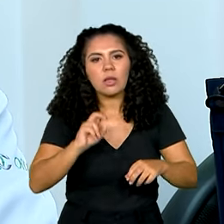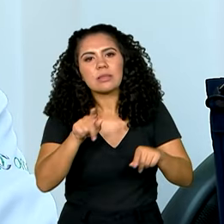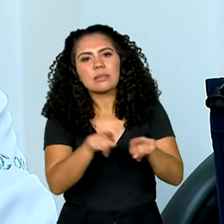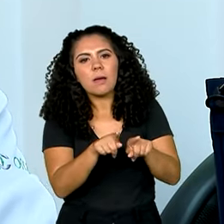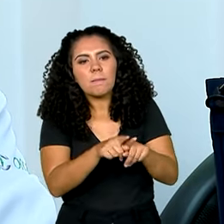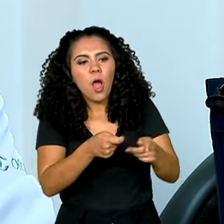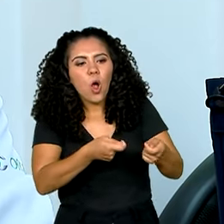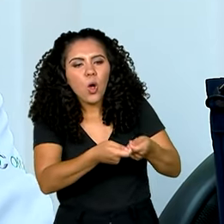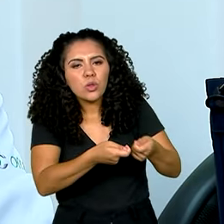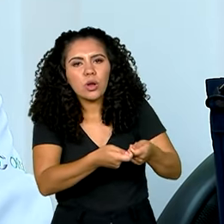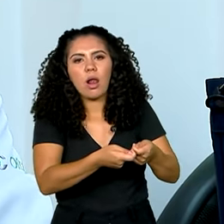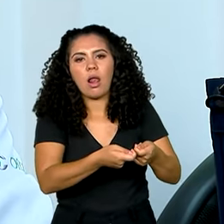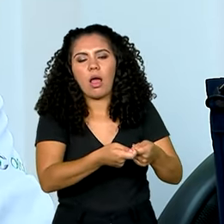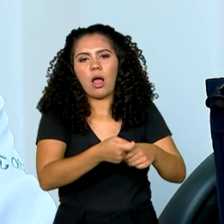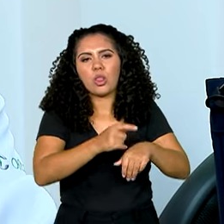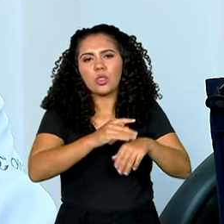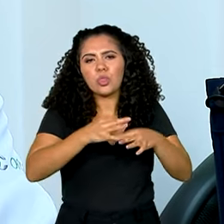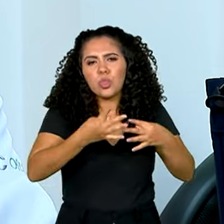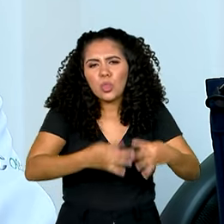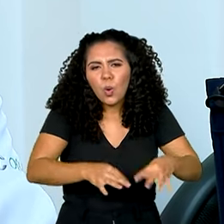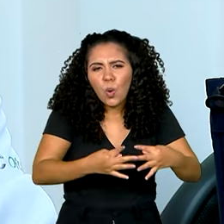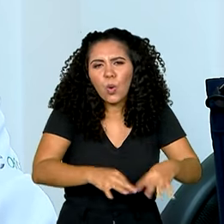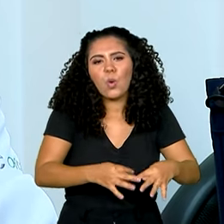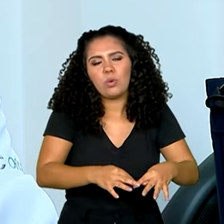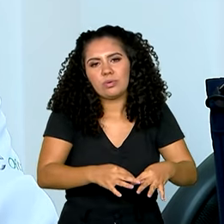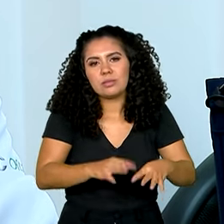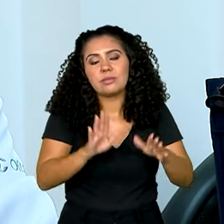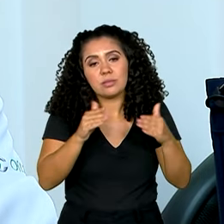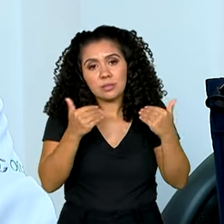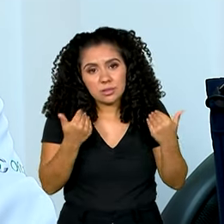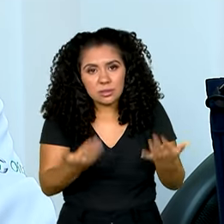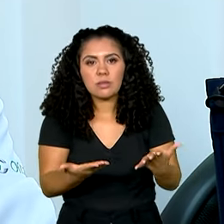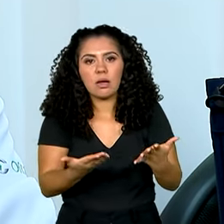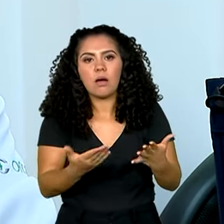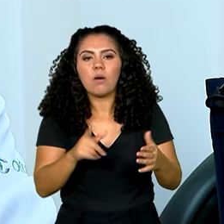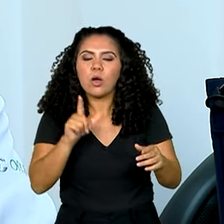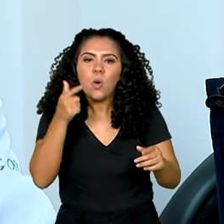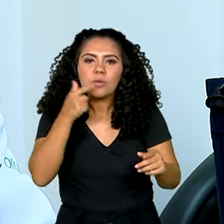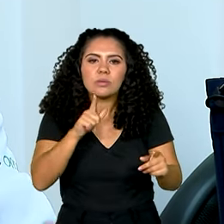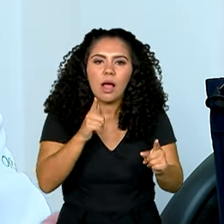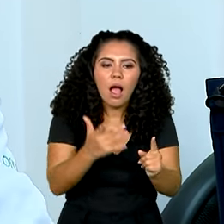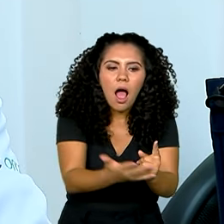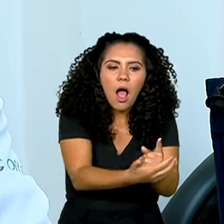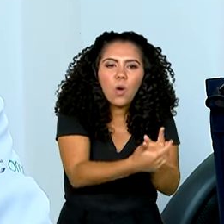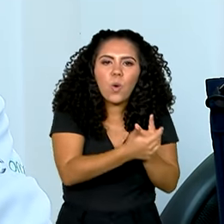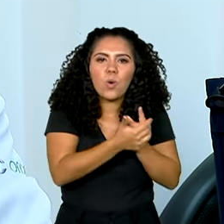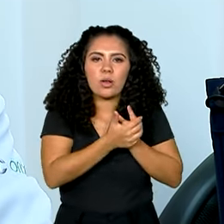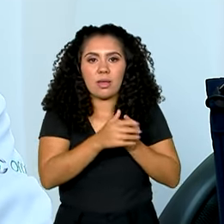controlando os sintomas. Então, no cuidado paliativo, o paciente é acolhido por uma equipe multidisciplinar.